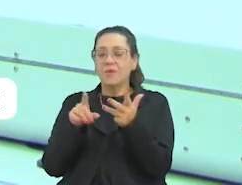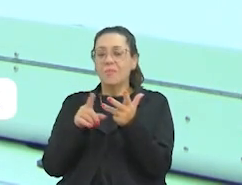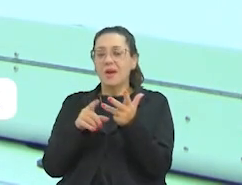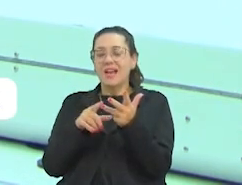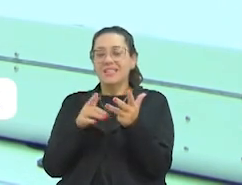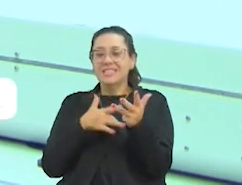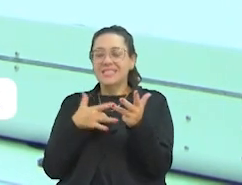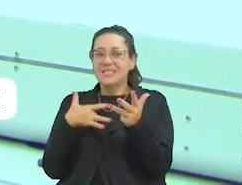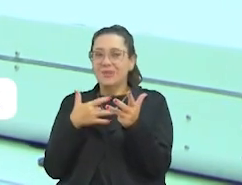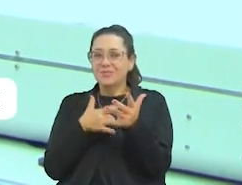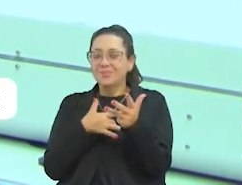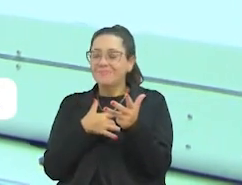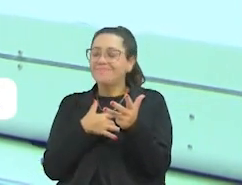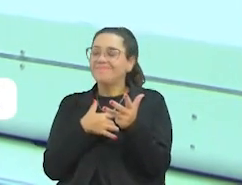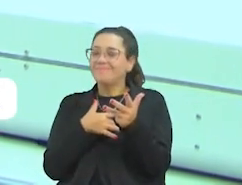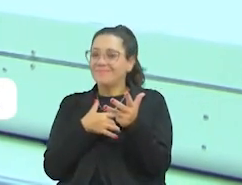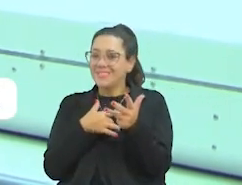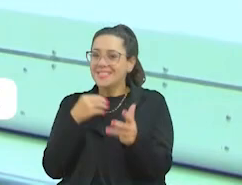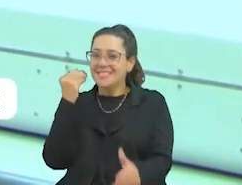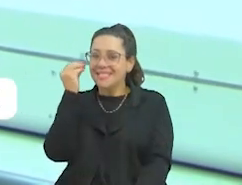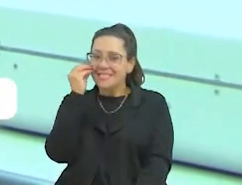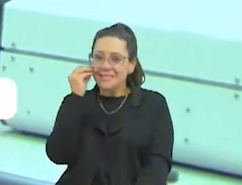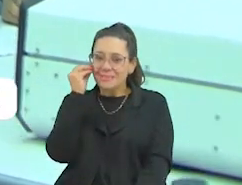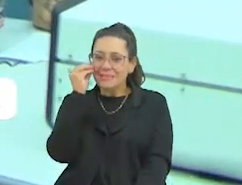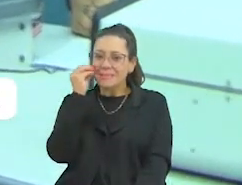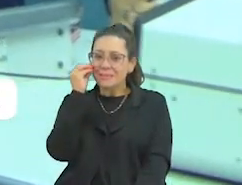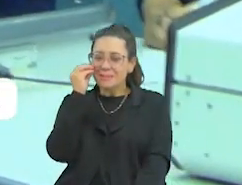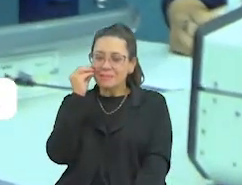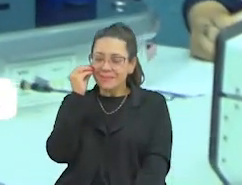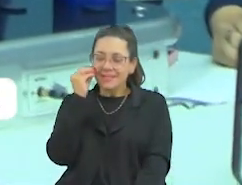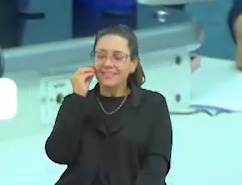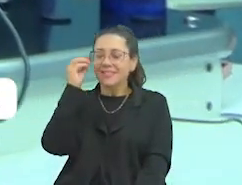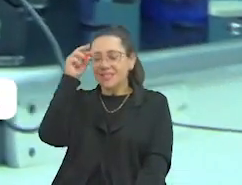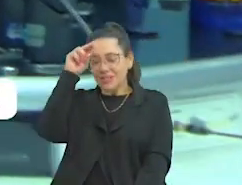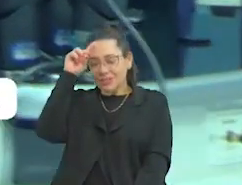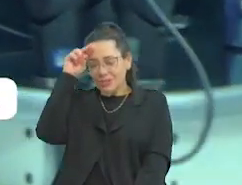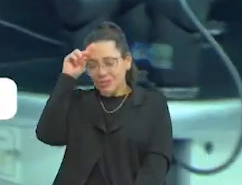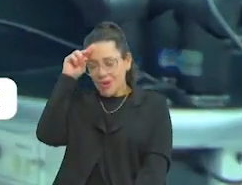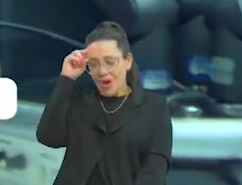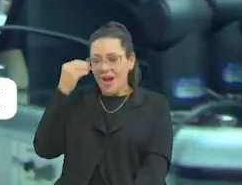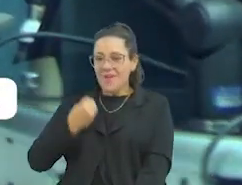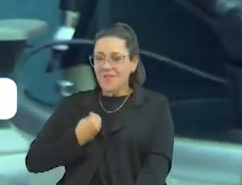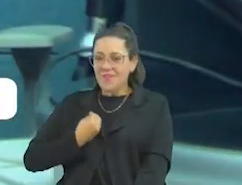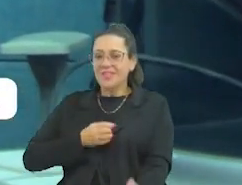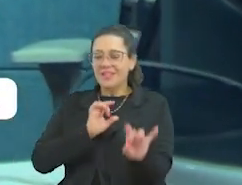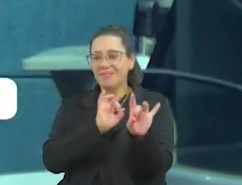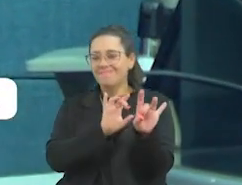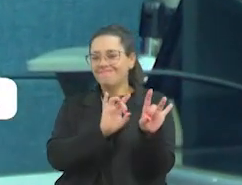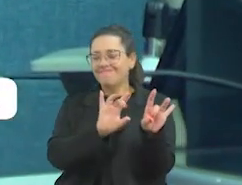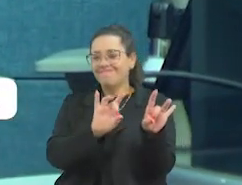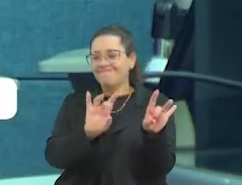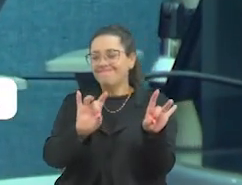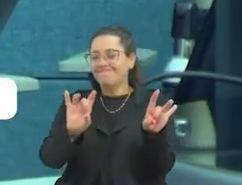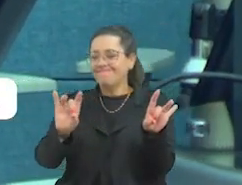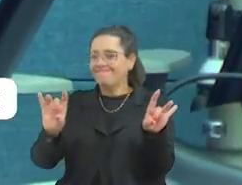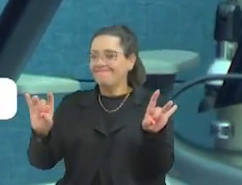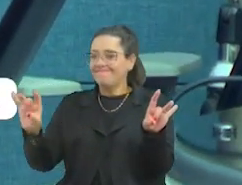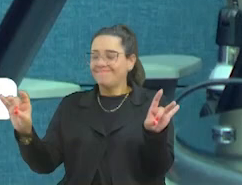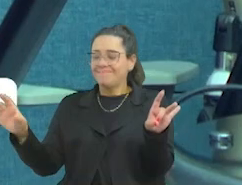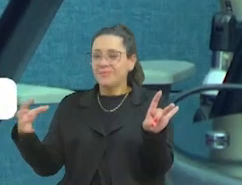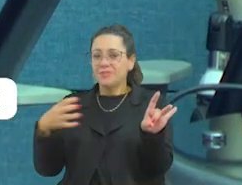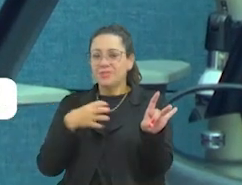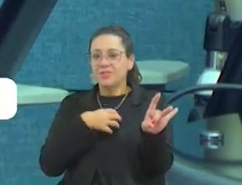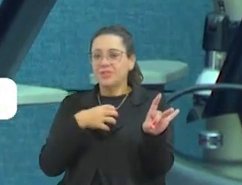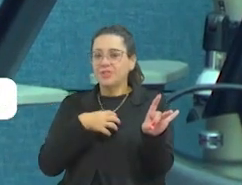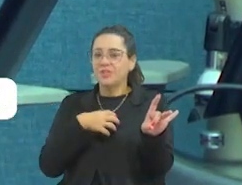Acho que por ter vivido tantas experiências ali, por ter visto tantas histórias, e são de todas as formas. Histórias que